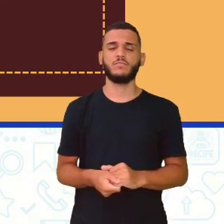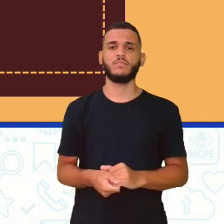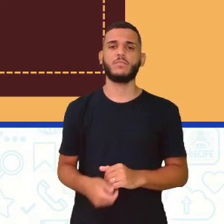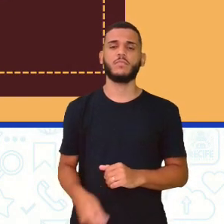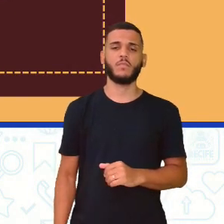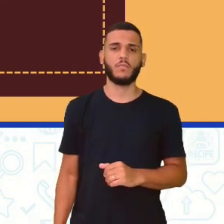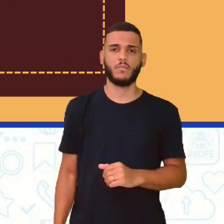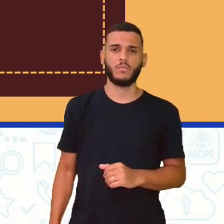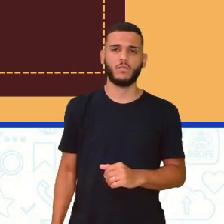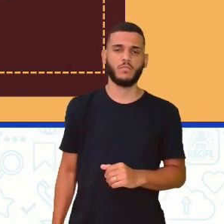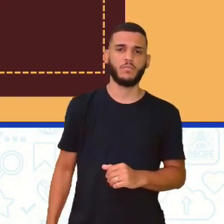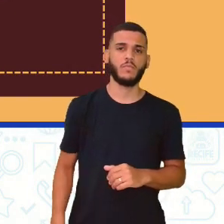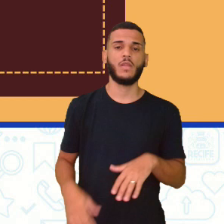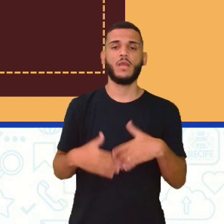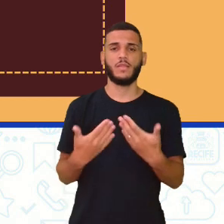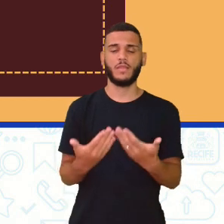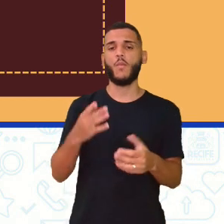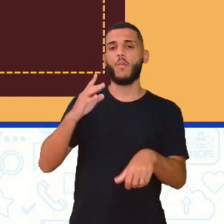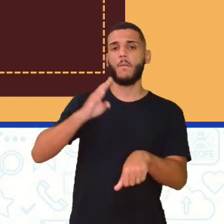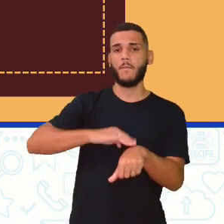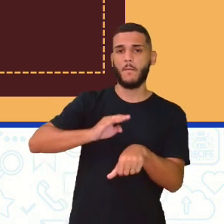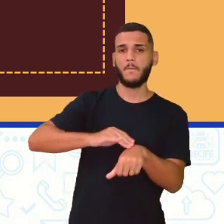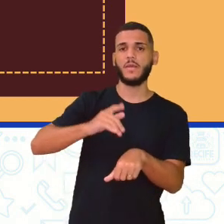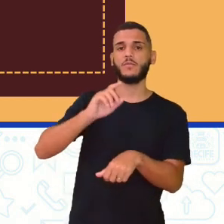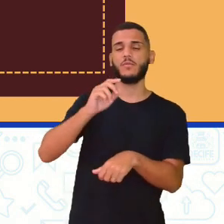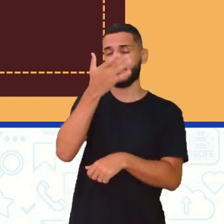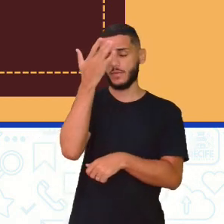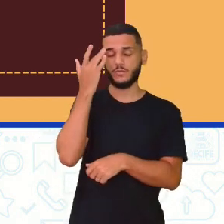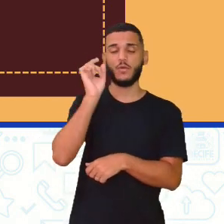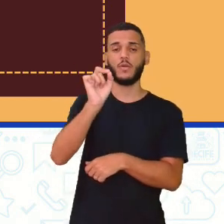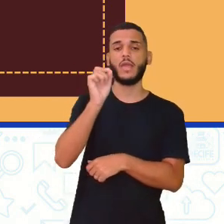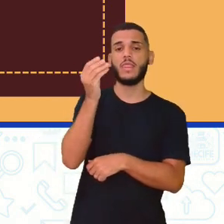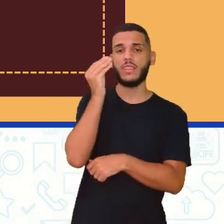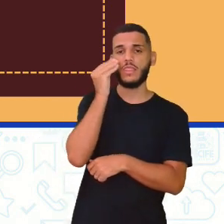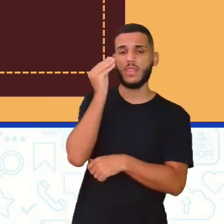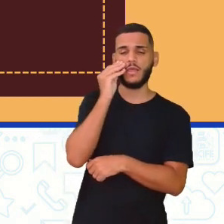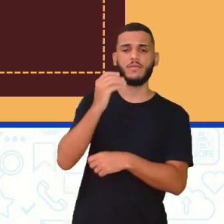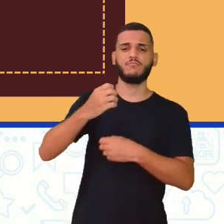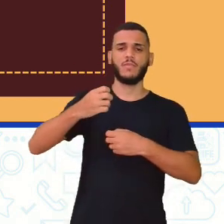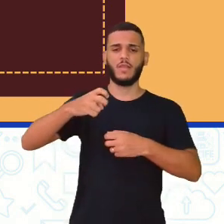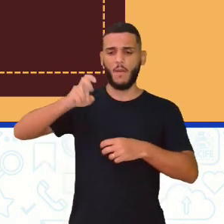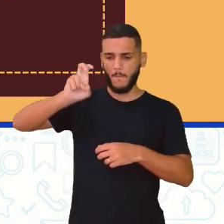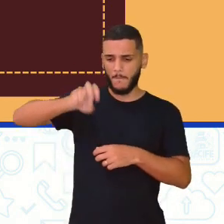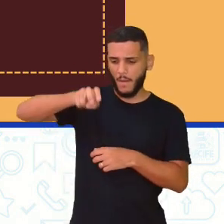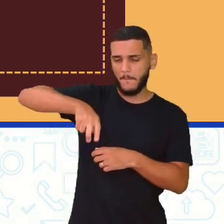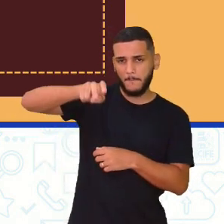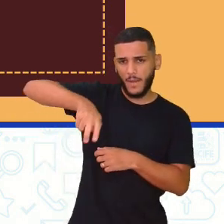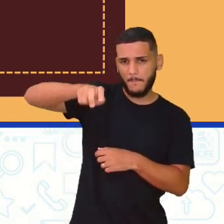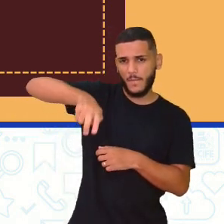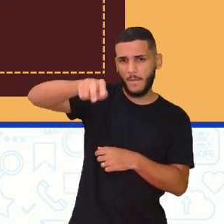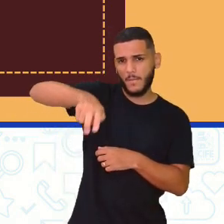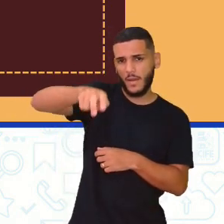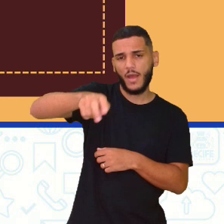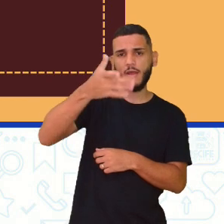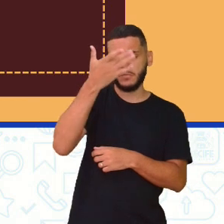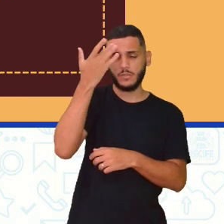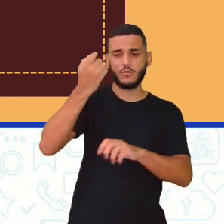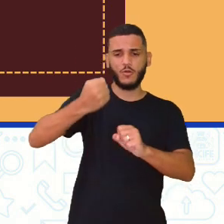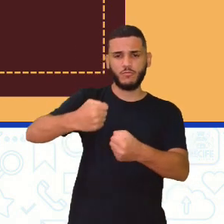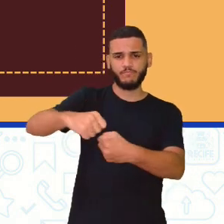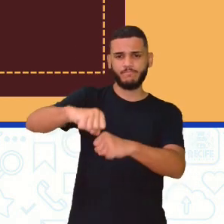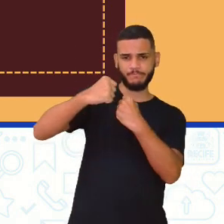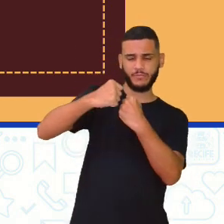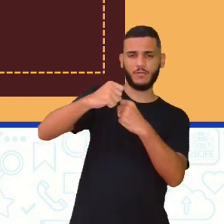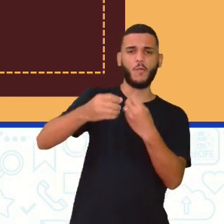enquanto eles tentam percorrer, né? Essa distância possível, os defensores vão lá correr para poder